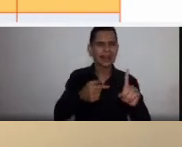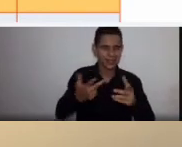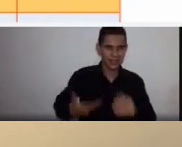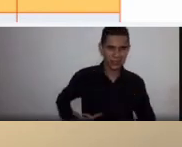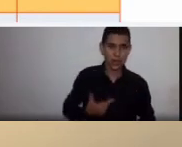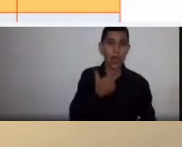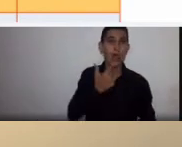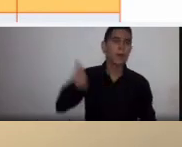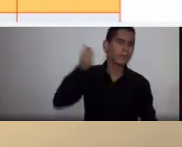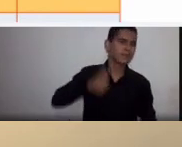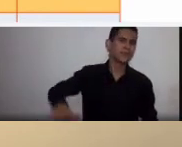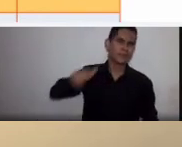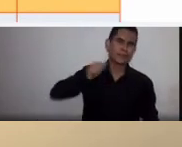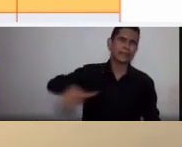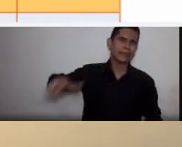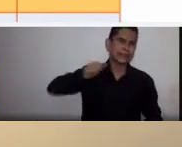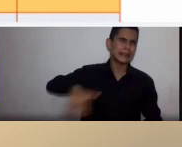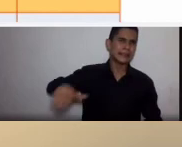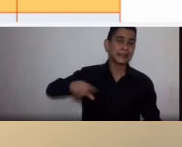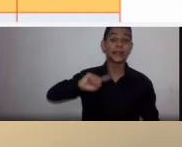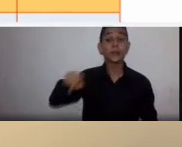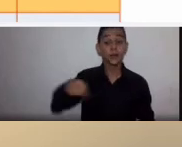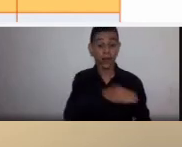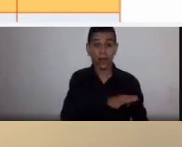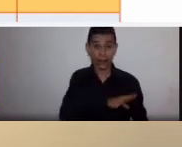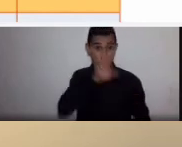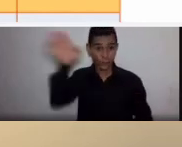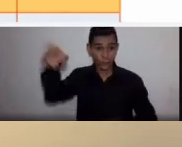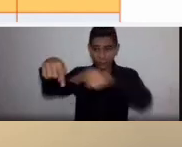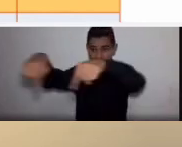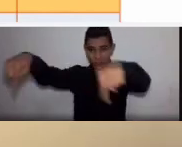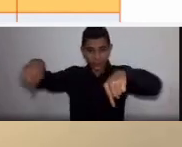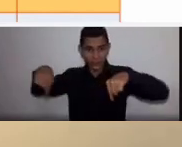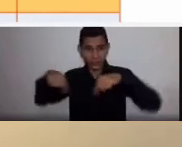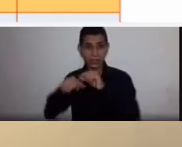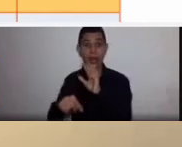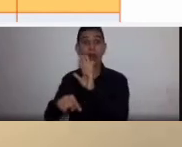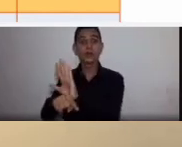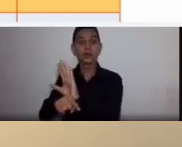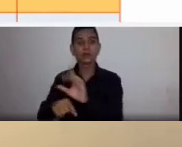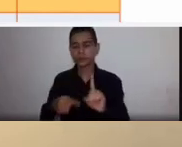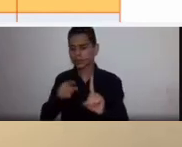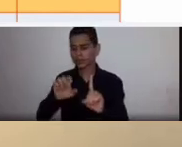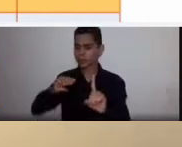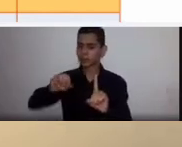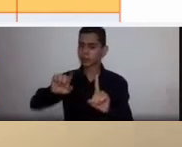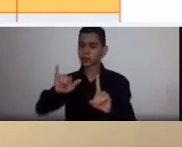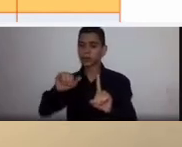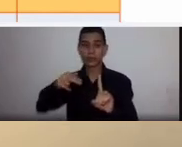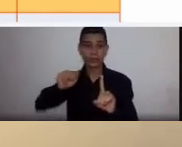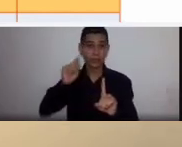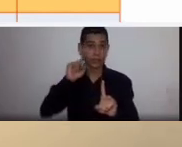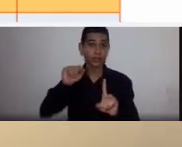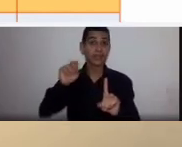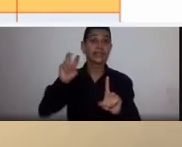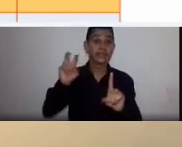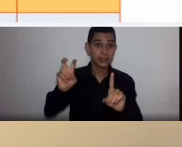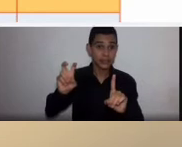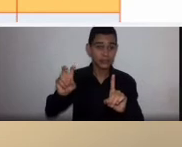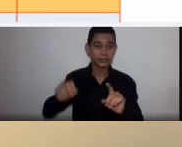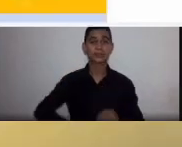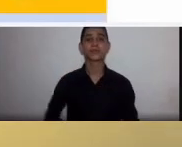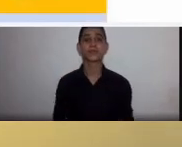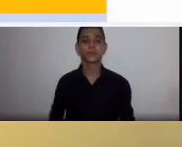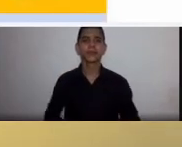da cirurgia, ela foi para a sala de recuperação com hemoglobina de 5 e hematópico de 14. Até esse momento, a gente estava